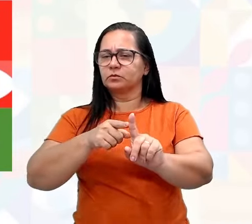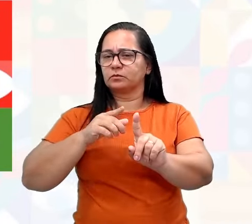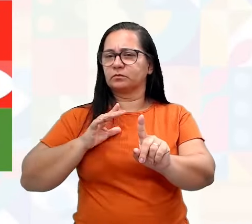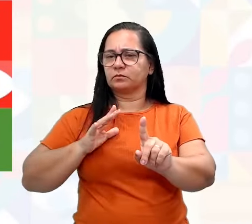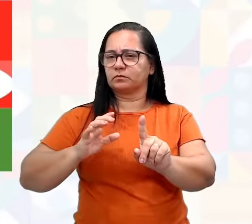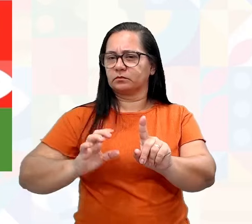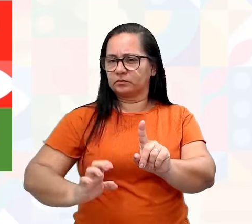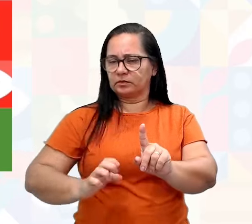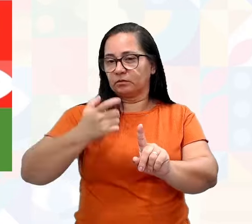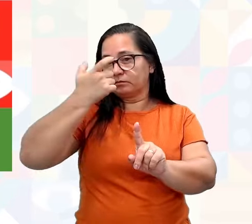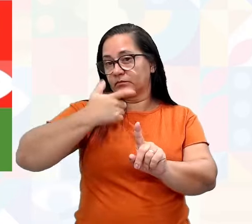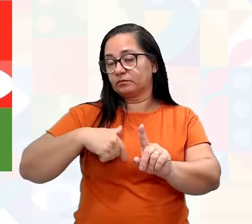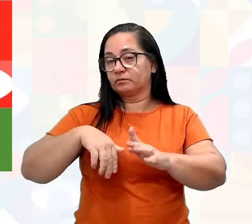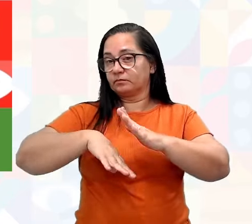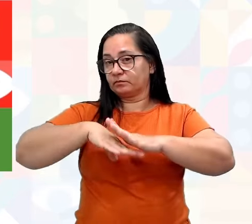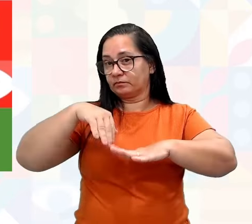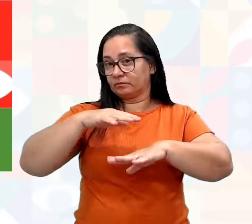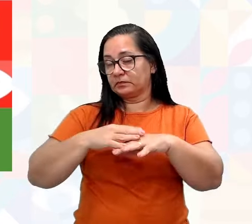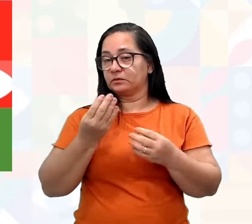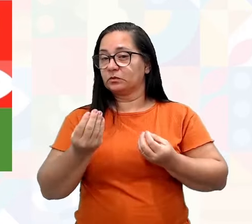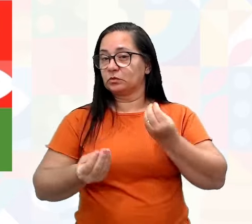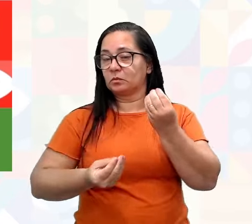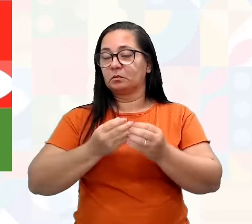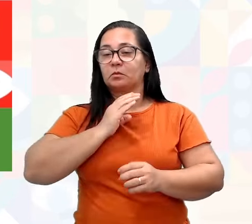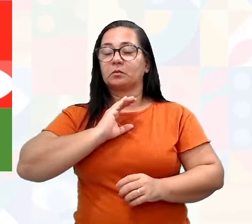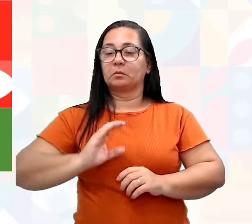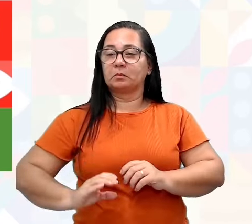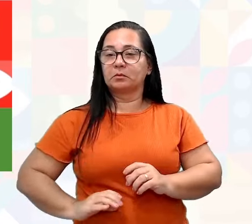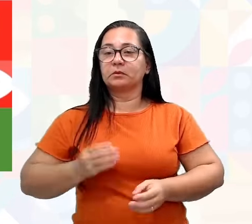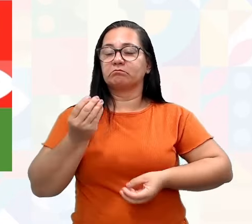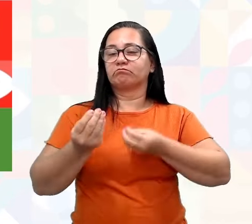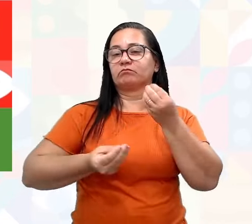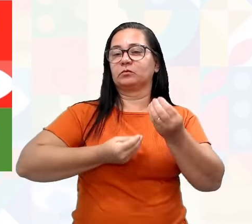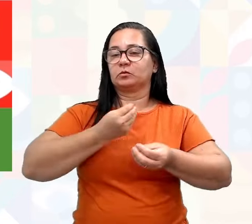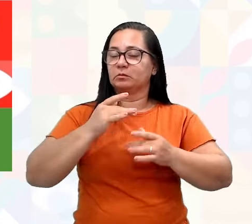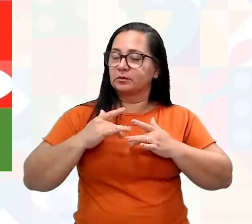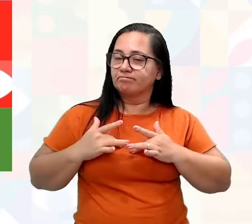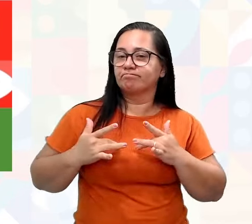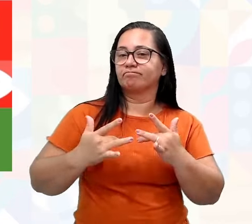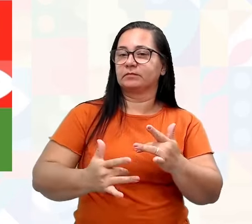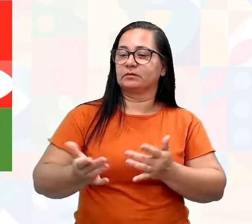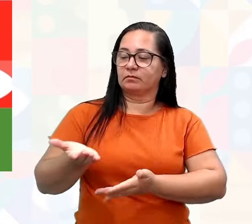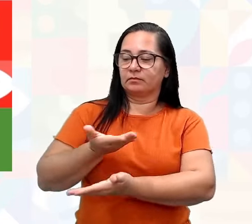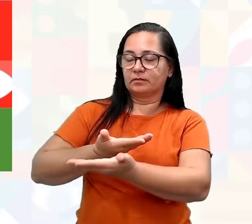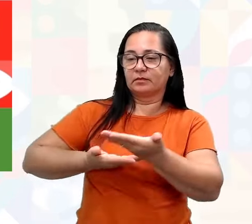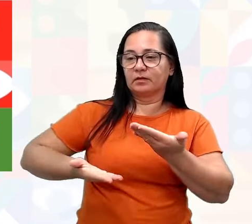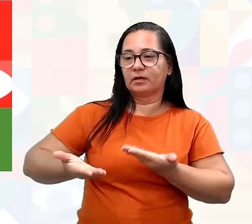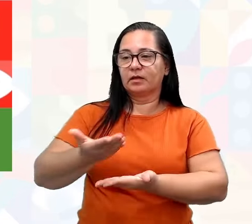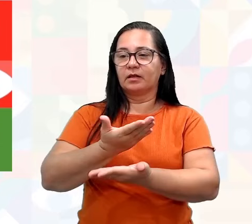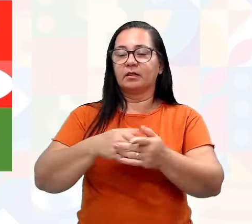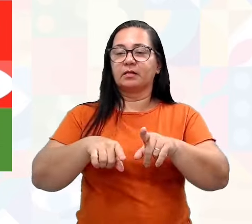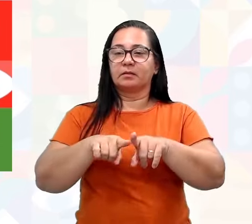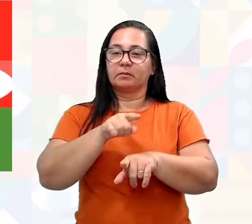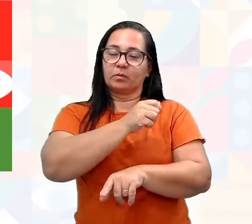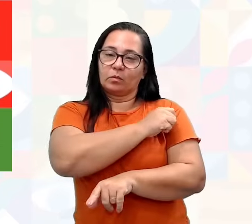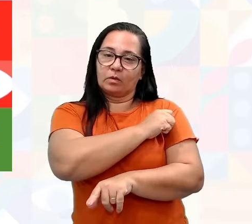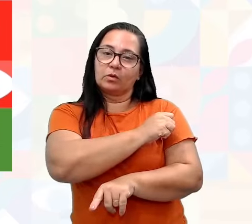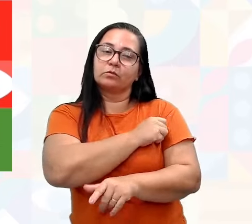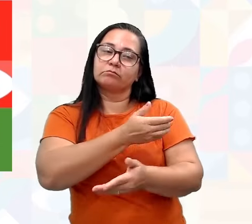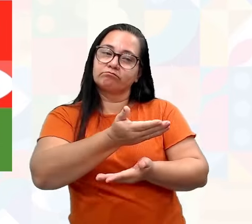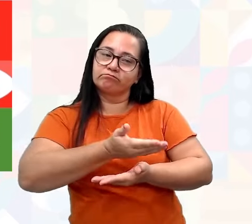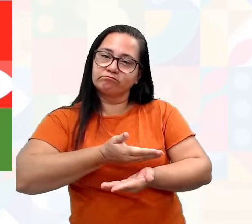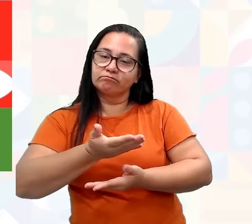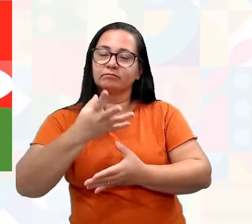enquanto profissional, como é que é o nosso comportamento, como é que a gente deve agir com o outro e até com alunos em si